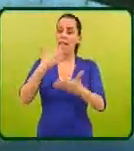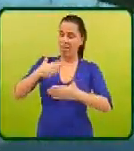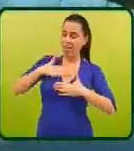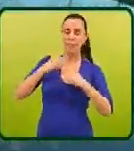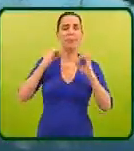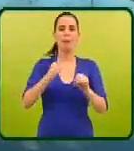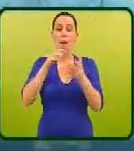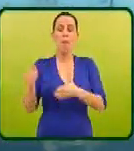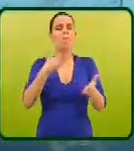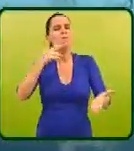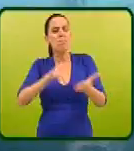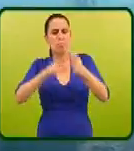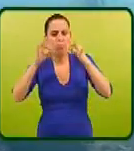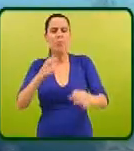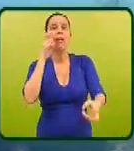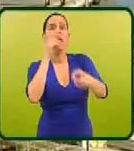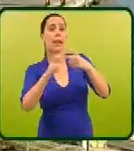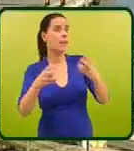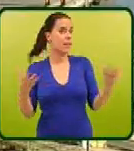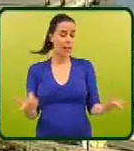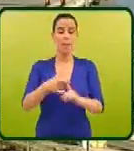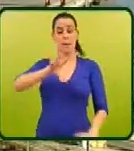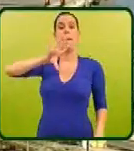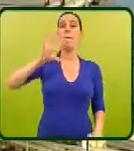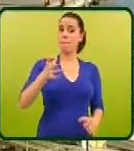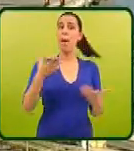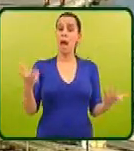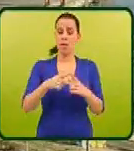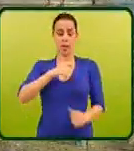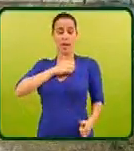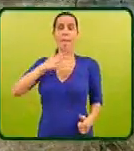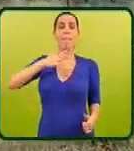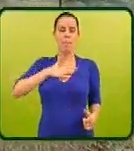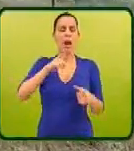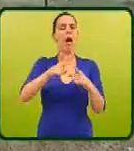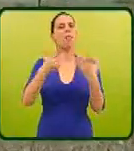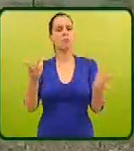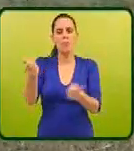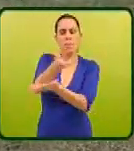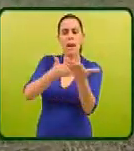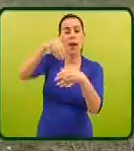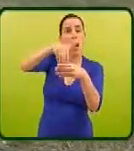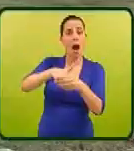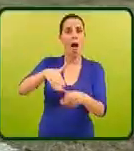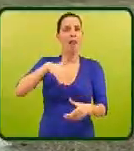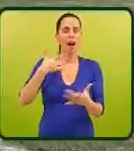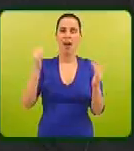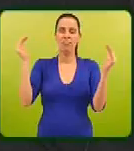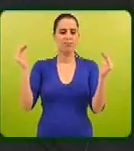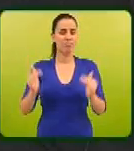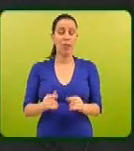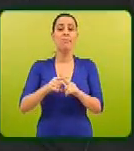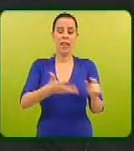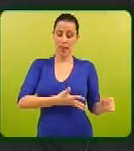termos de produção efetiva de eletricidade. Num país onde o tecido empresarial e o mercado interno estão cada vez mais degradados,